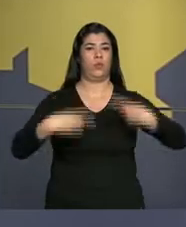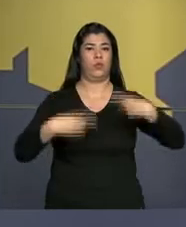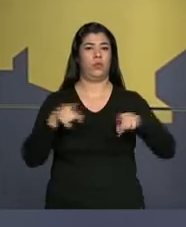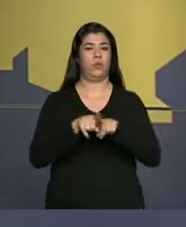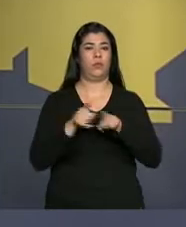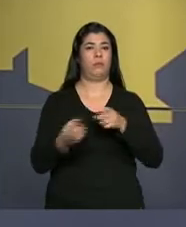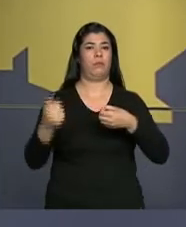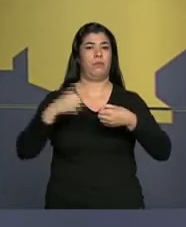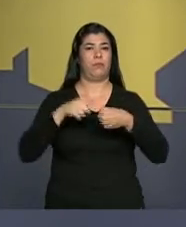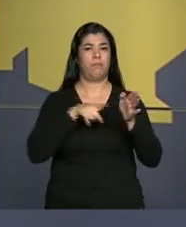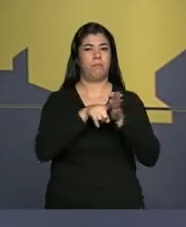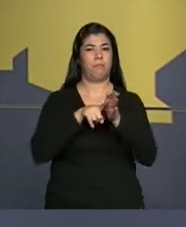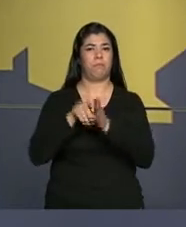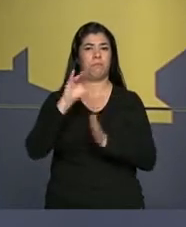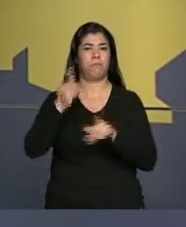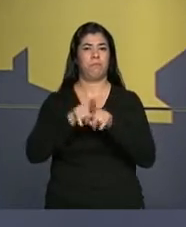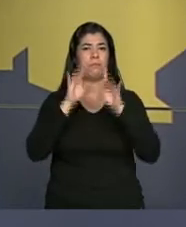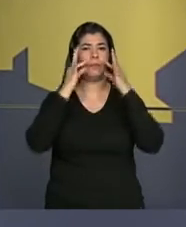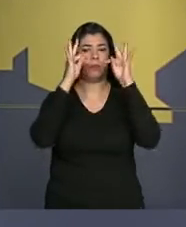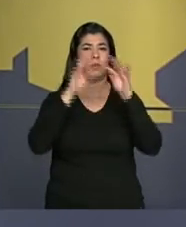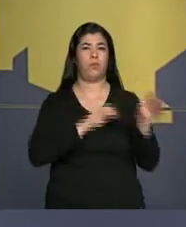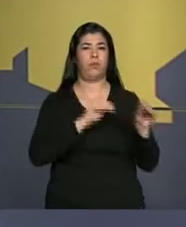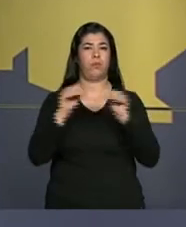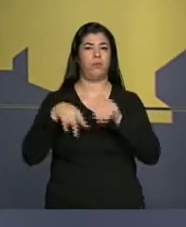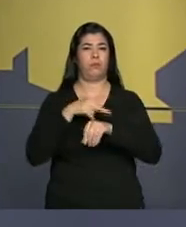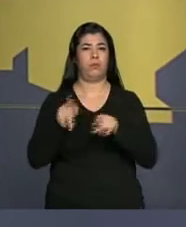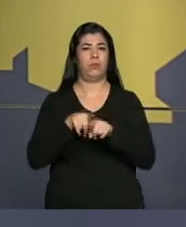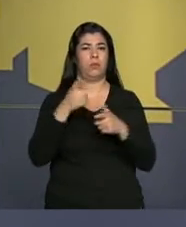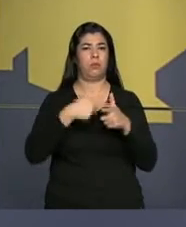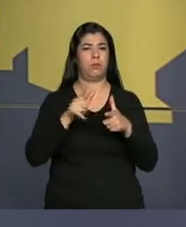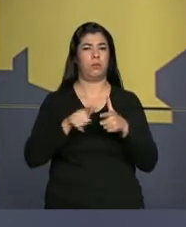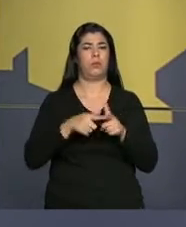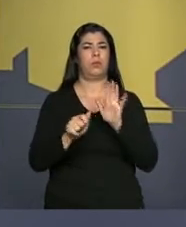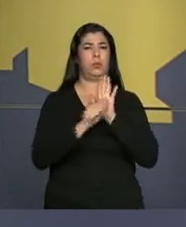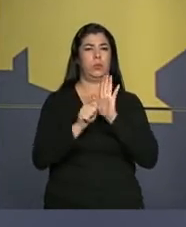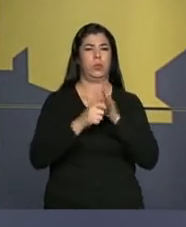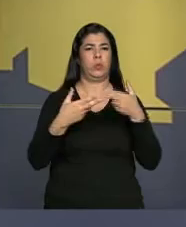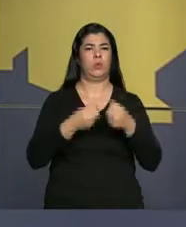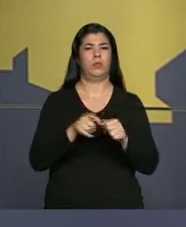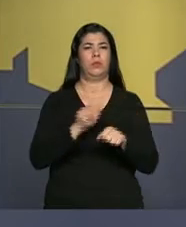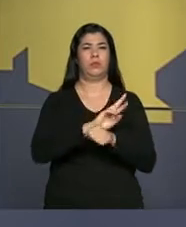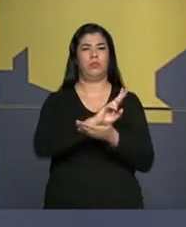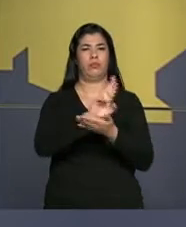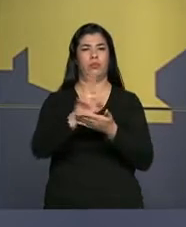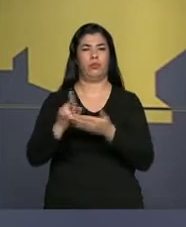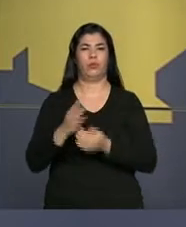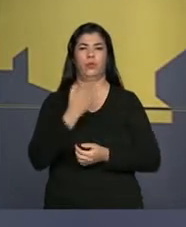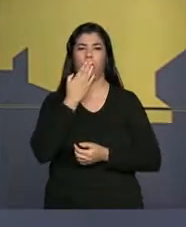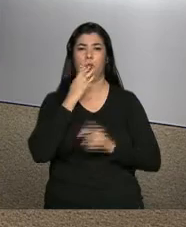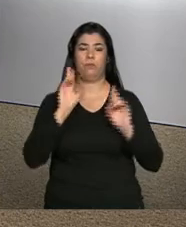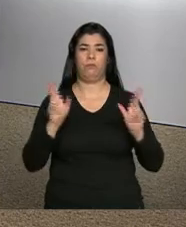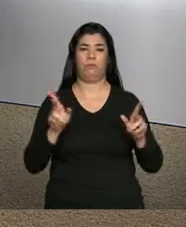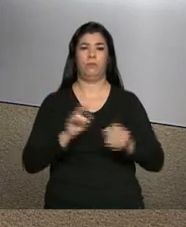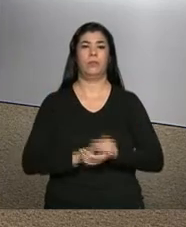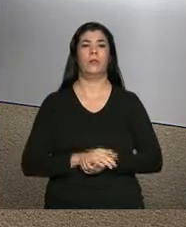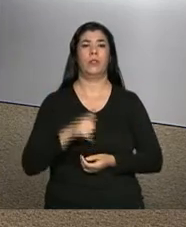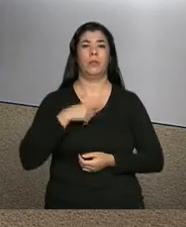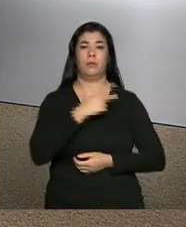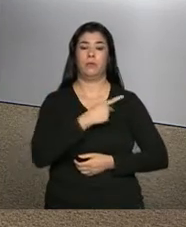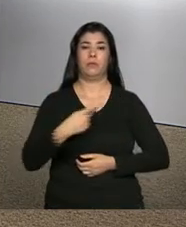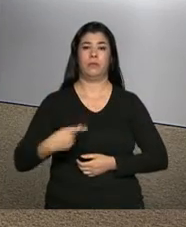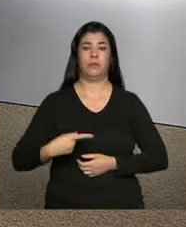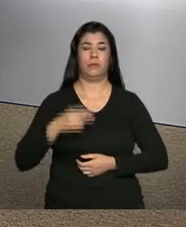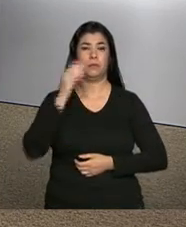pesquisa científica e tecnológica, migrações, problema mundial das drogas e gênero, entre outros temas. E a